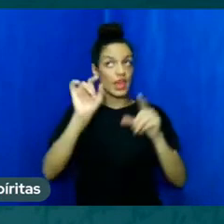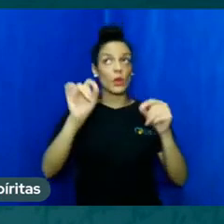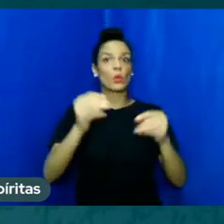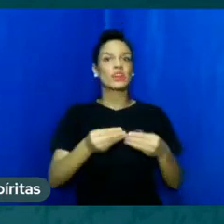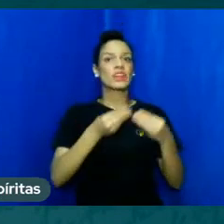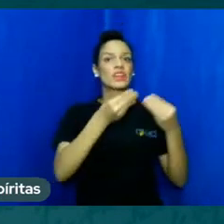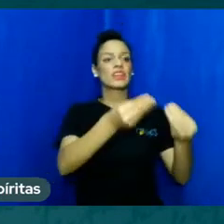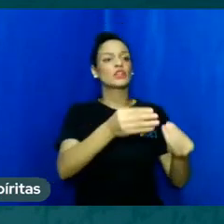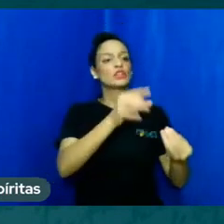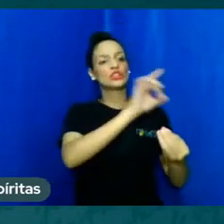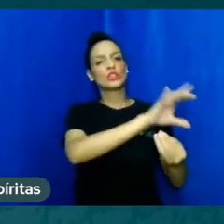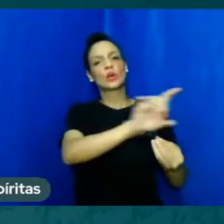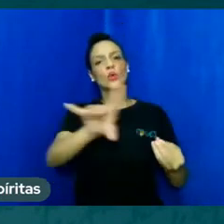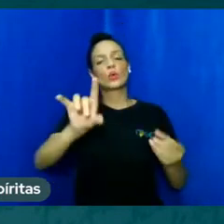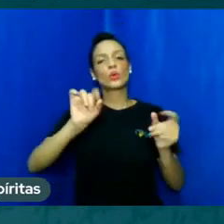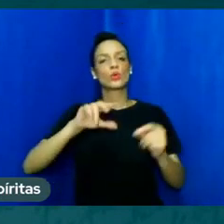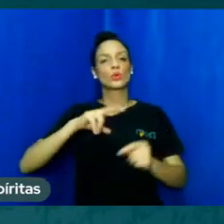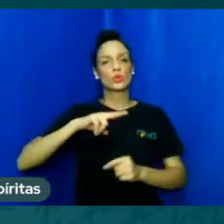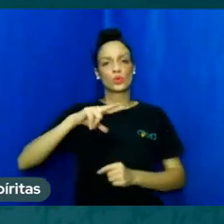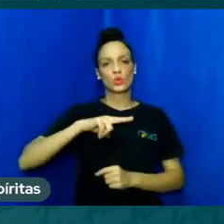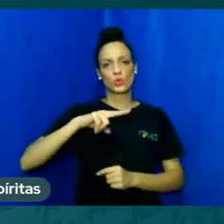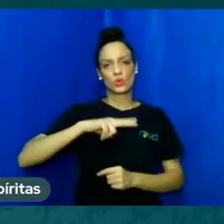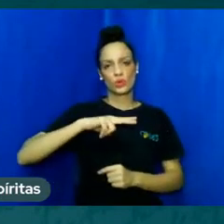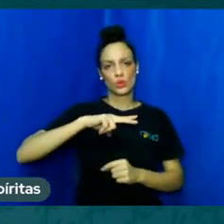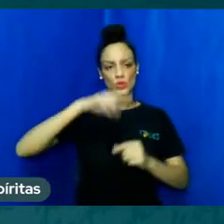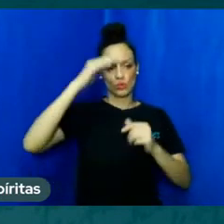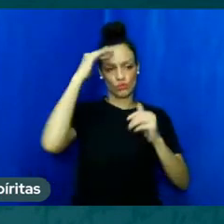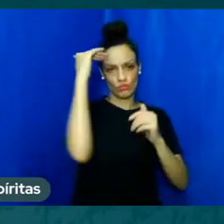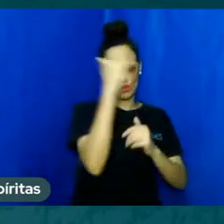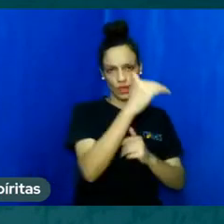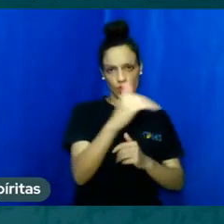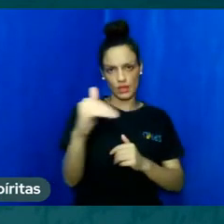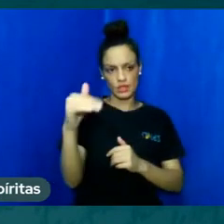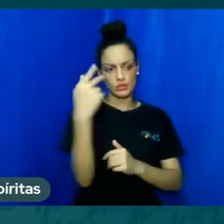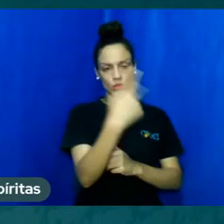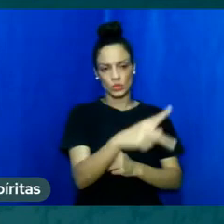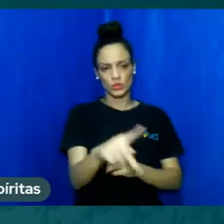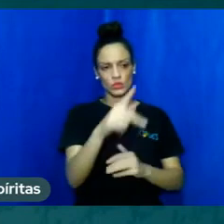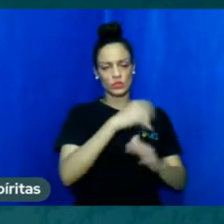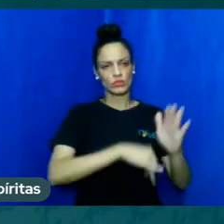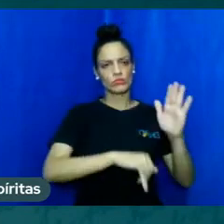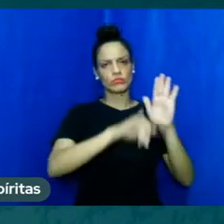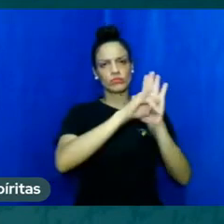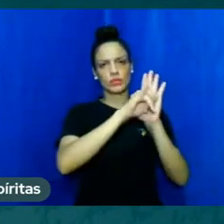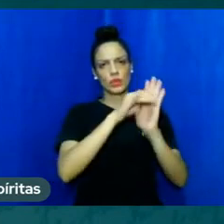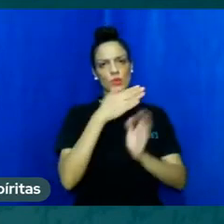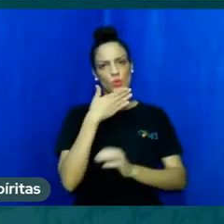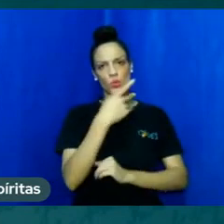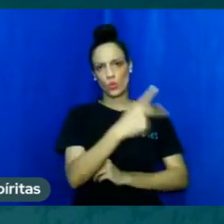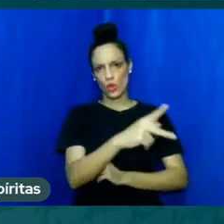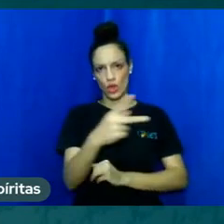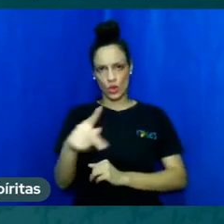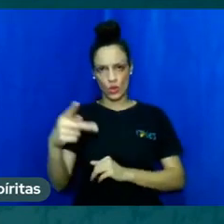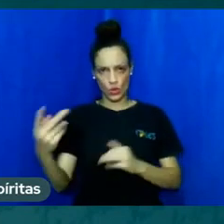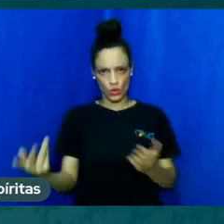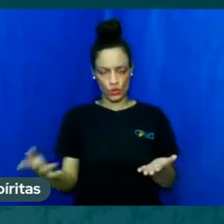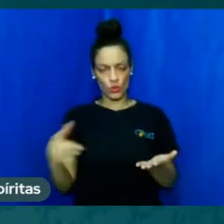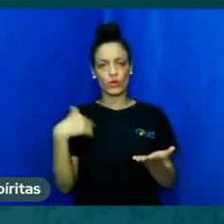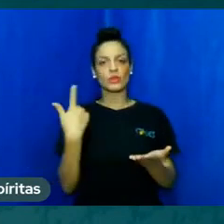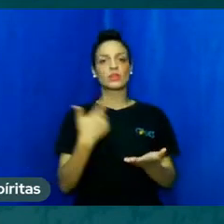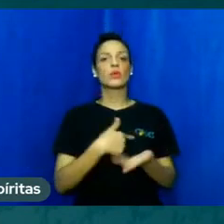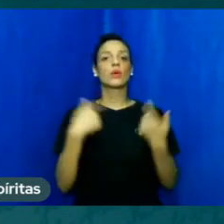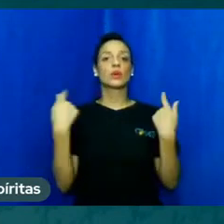individualidade o respeito a sua individualidade o respeito a sua essência é preciso que nós entendamos que